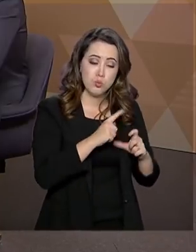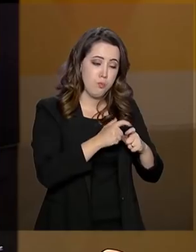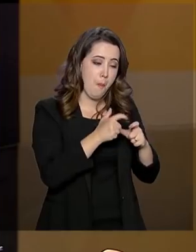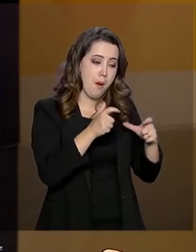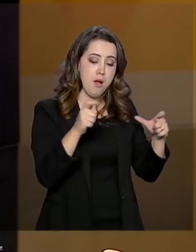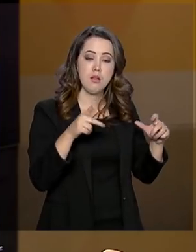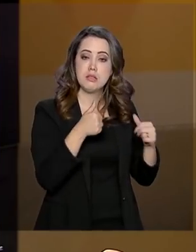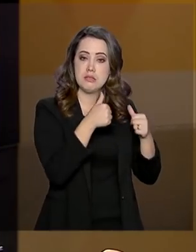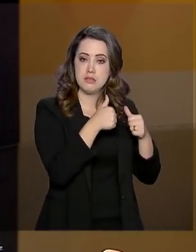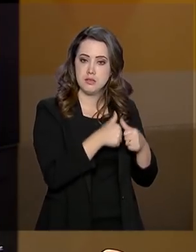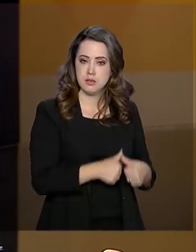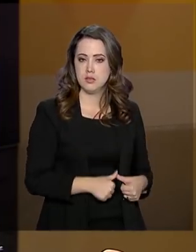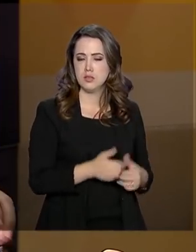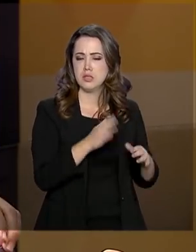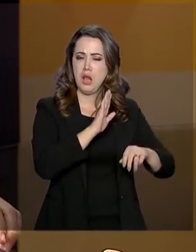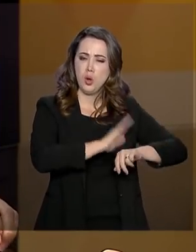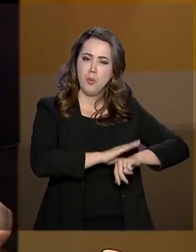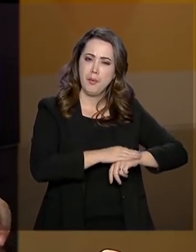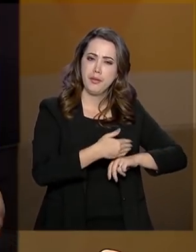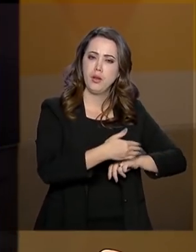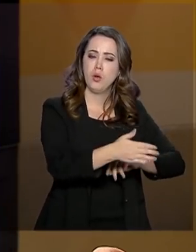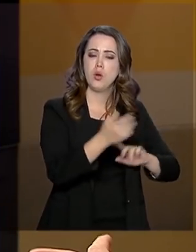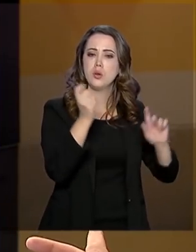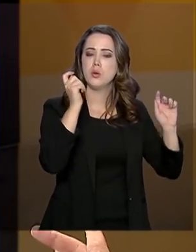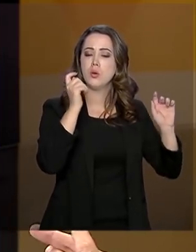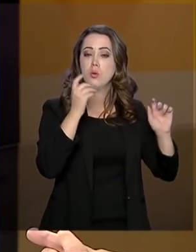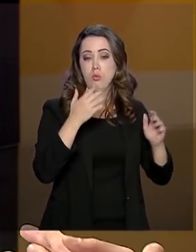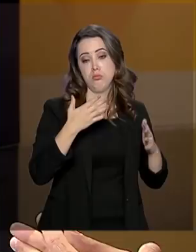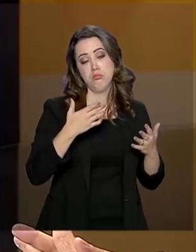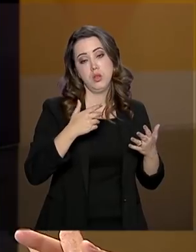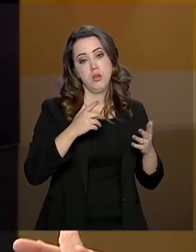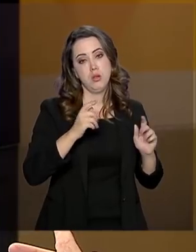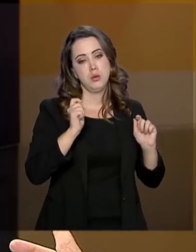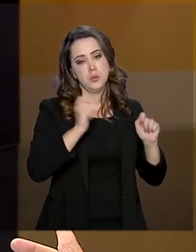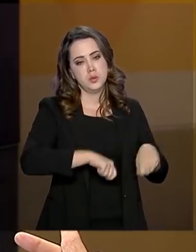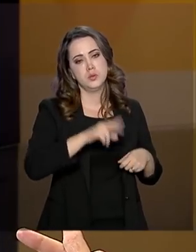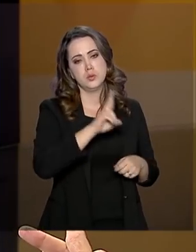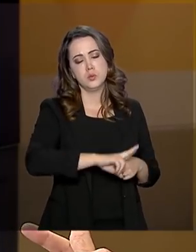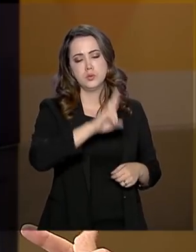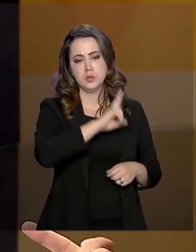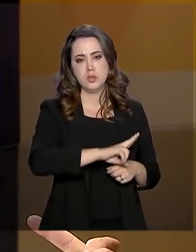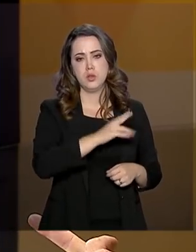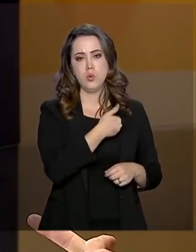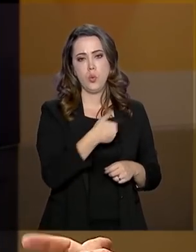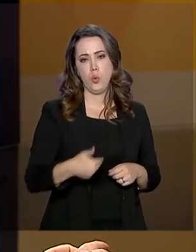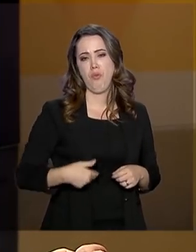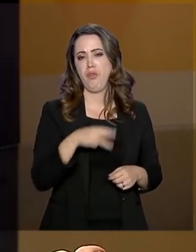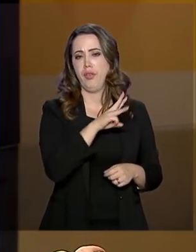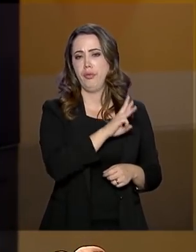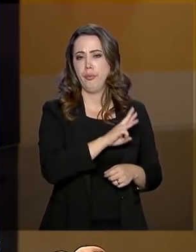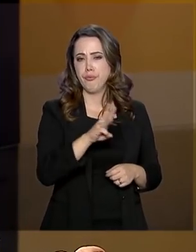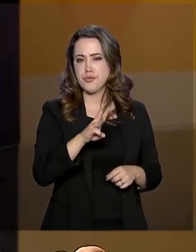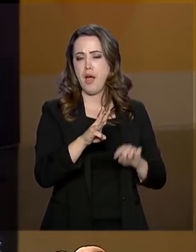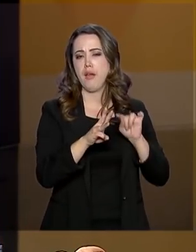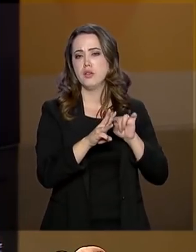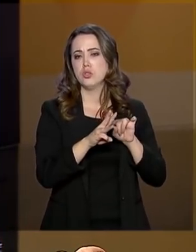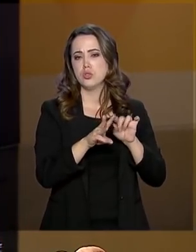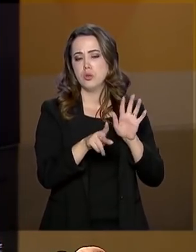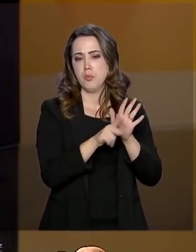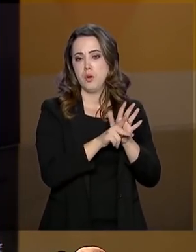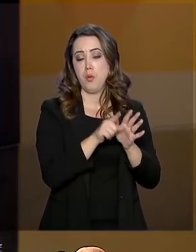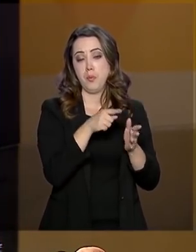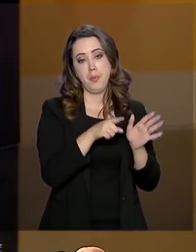está, num momento, capacitada para utilizar o governo digital e esses serviços?